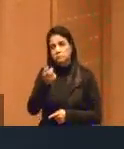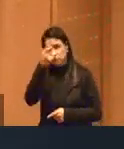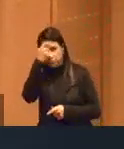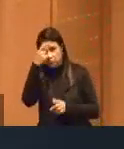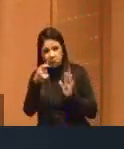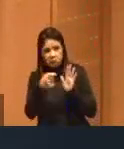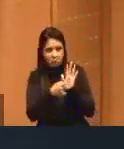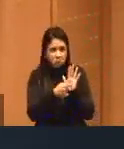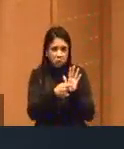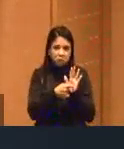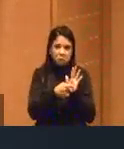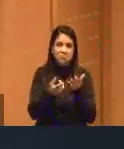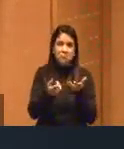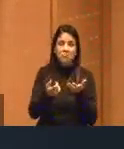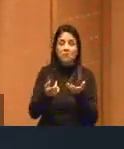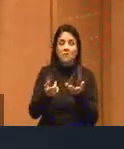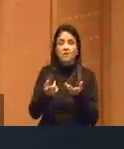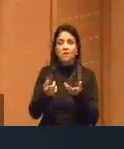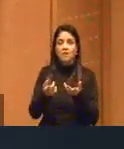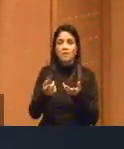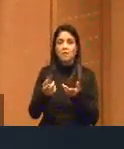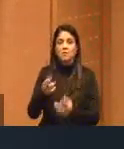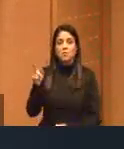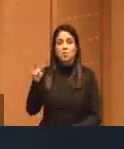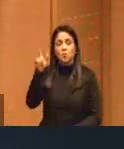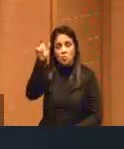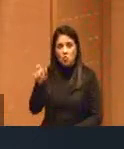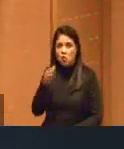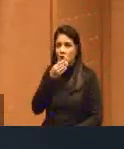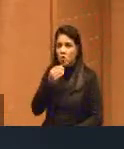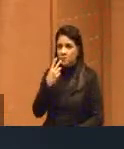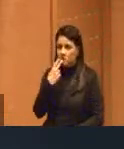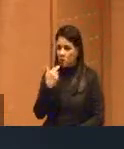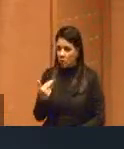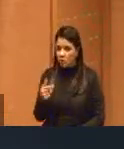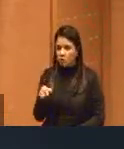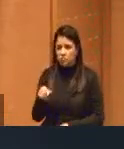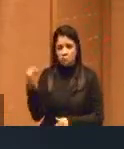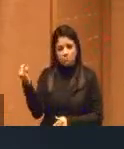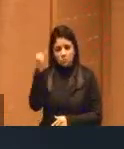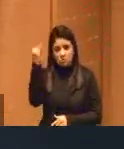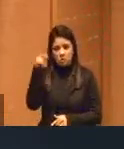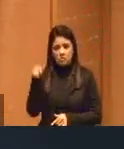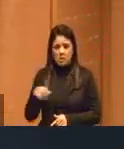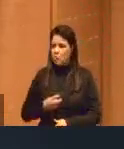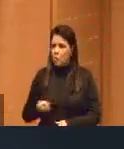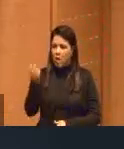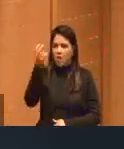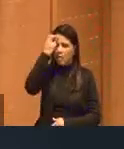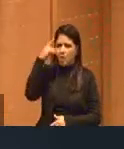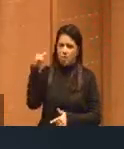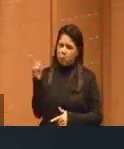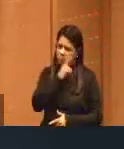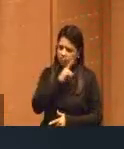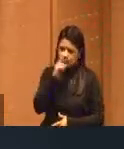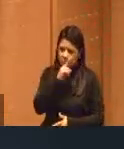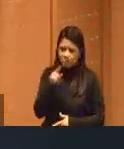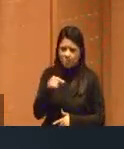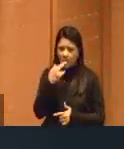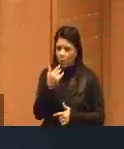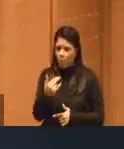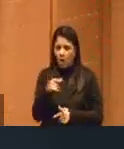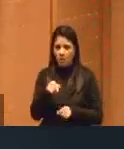faz, então, o Shonsky, que é um linguista importante disso, que não é inteligente, que isso é engordo, que isso não tem nada de linguagem,